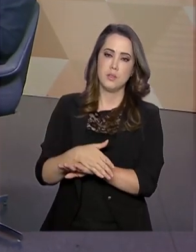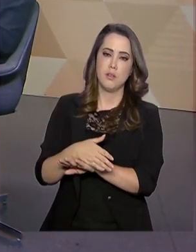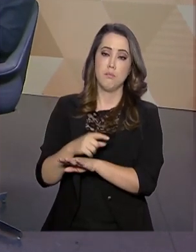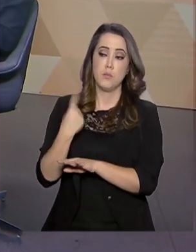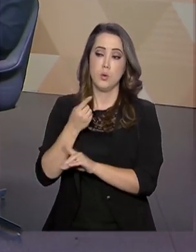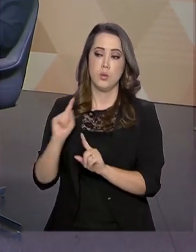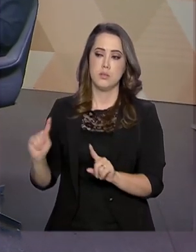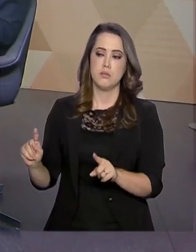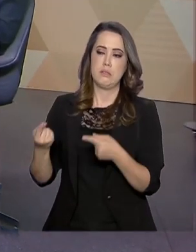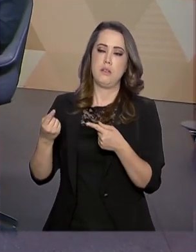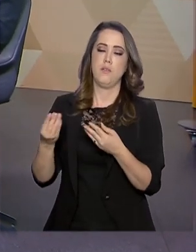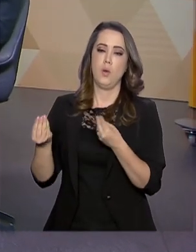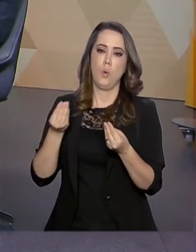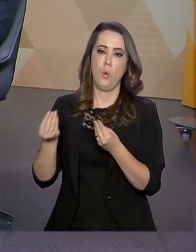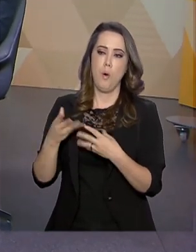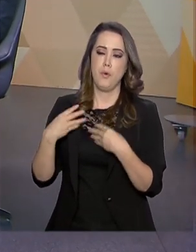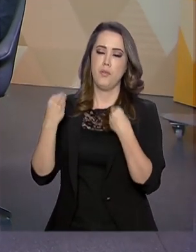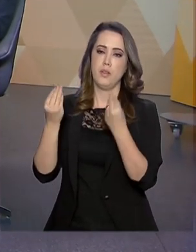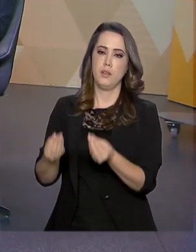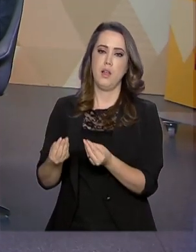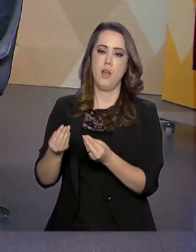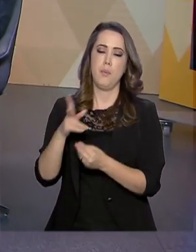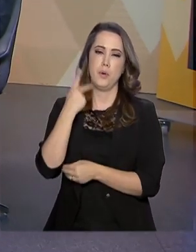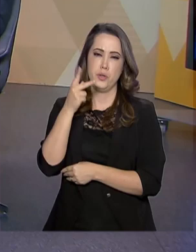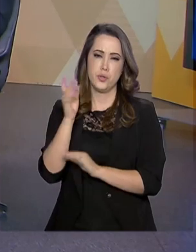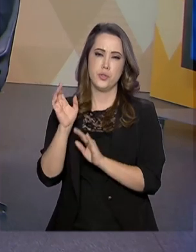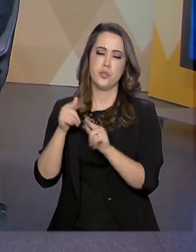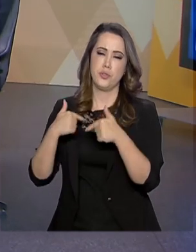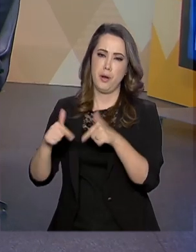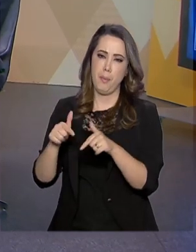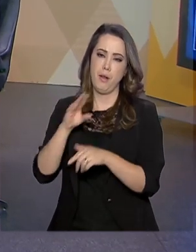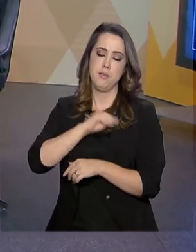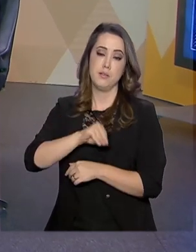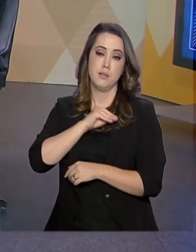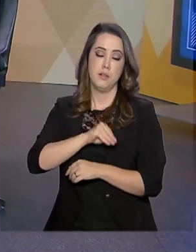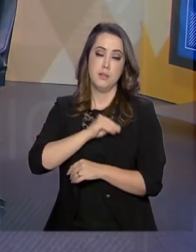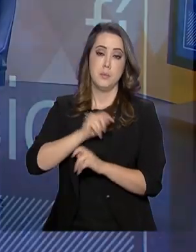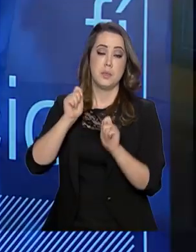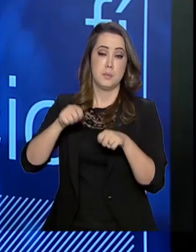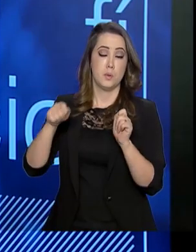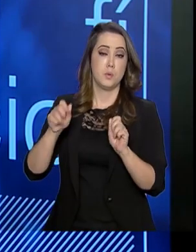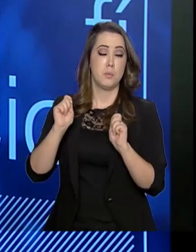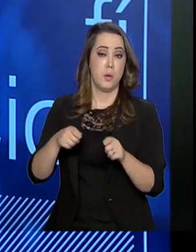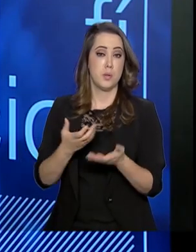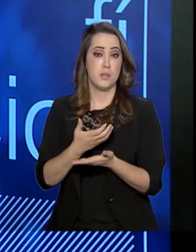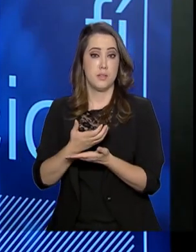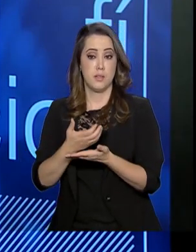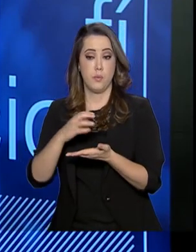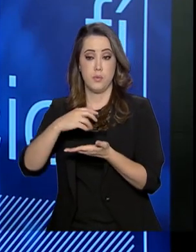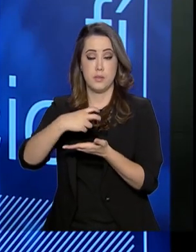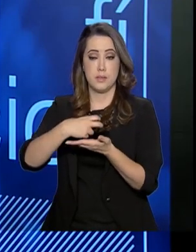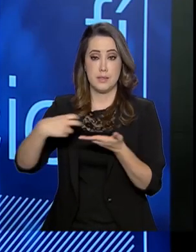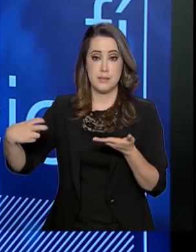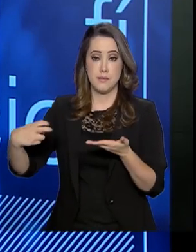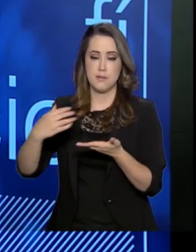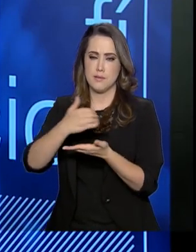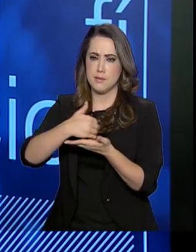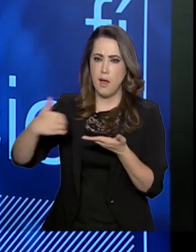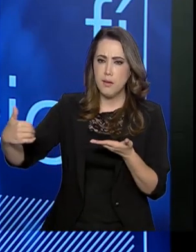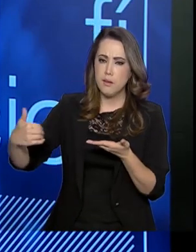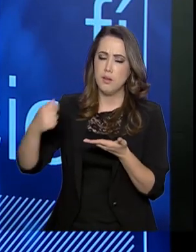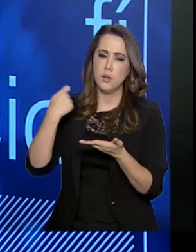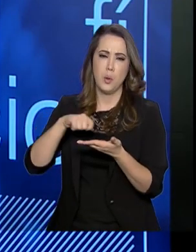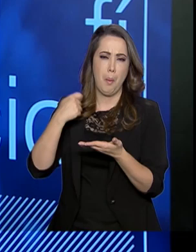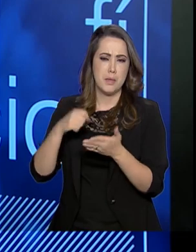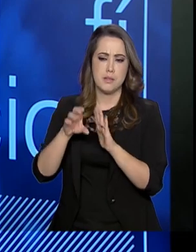garantir. E aí é com política de emprego e renda que as pessoas possam sair dessa situação de não